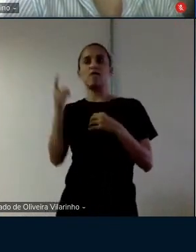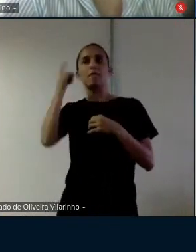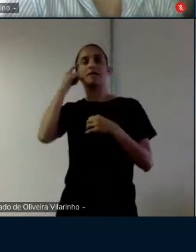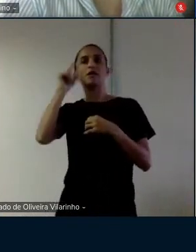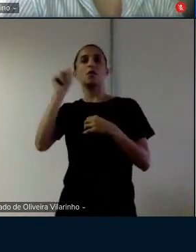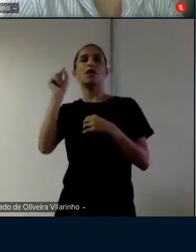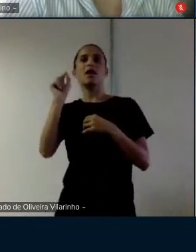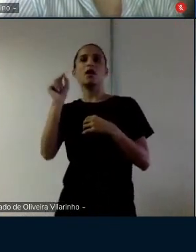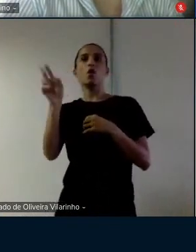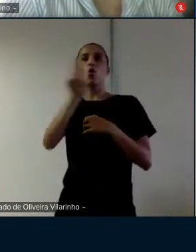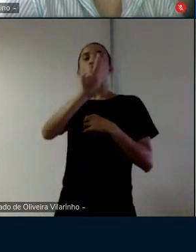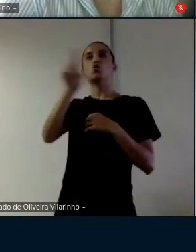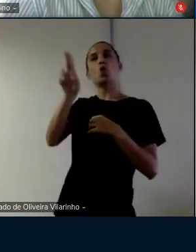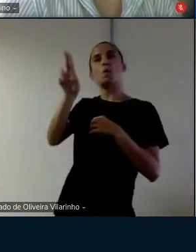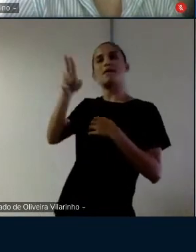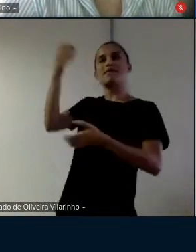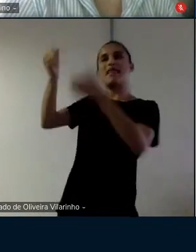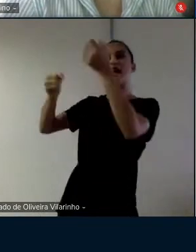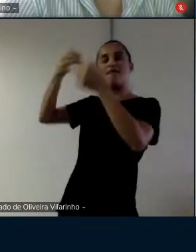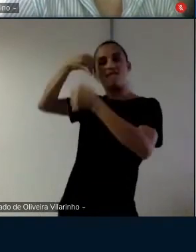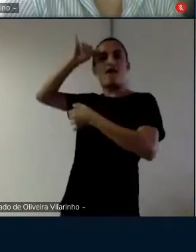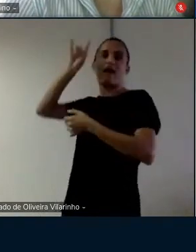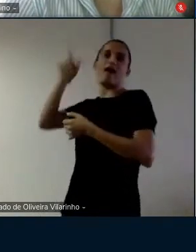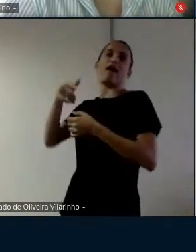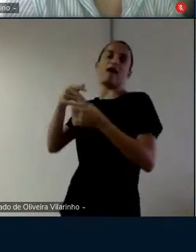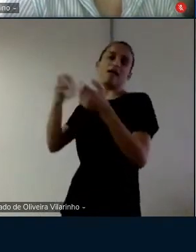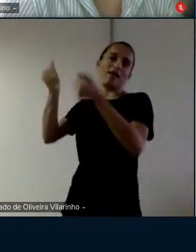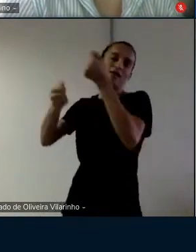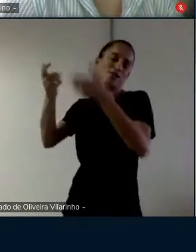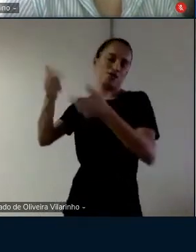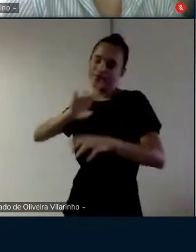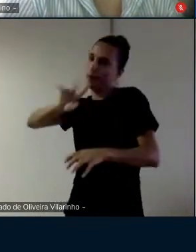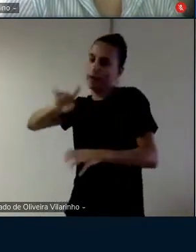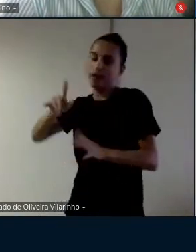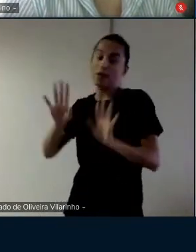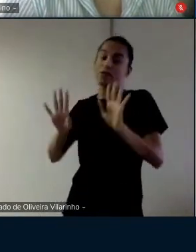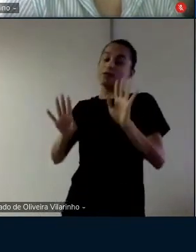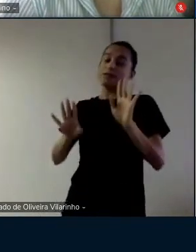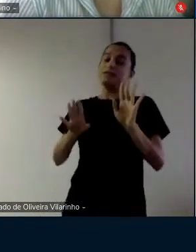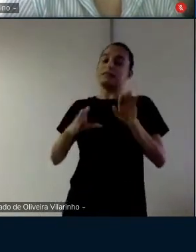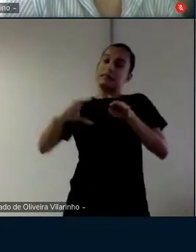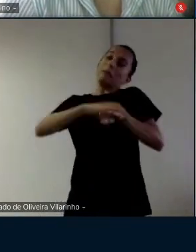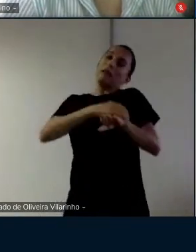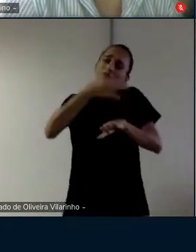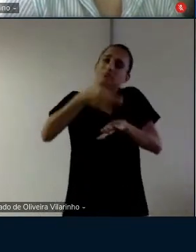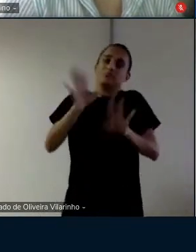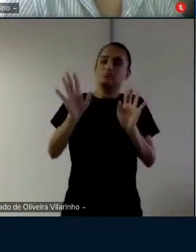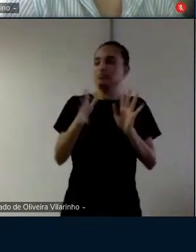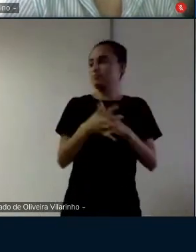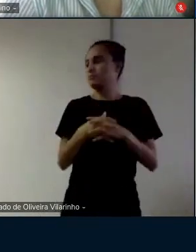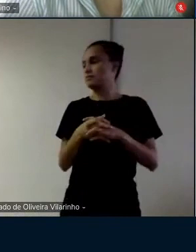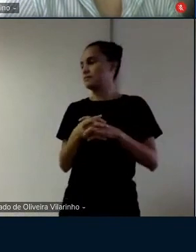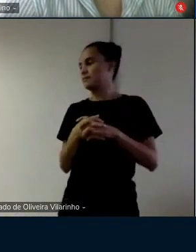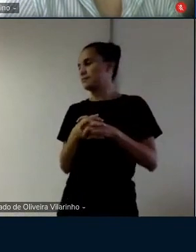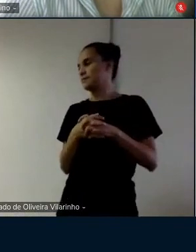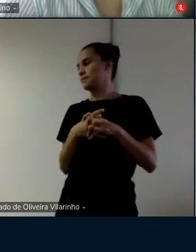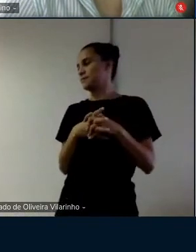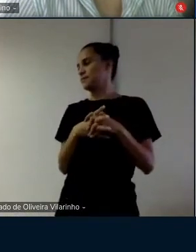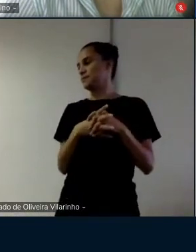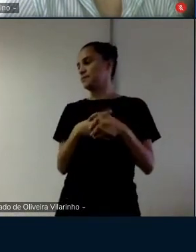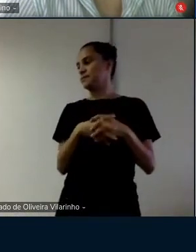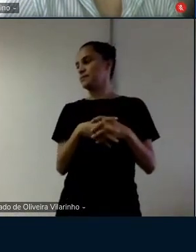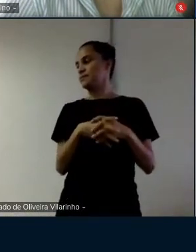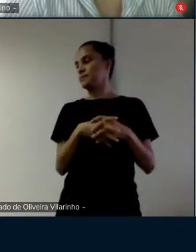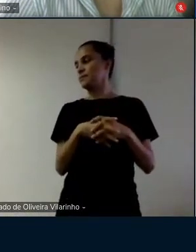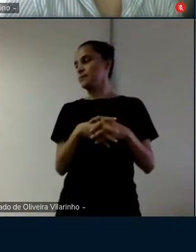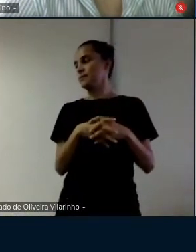acha que o nome da vaca é leite né então eu tenho muito receio o sapato já tá ok né então eu acho